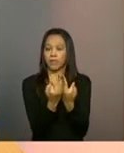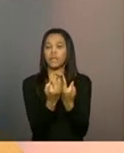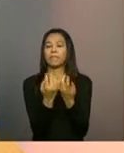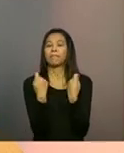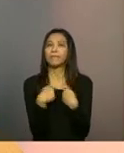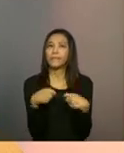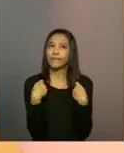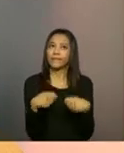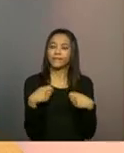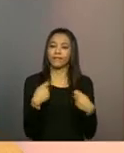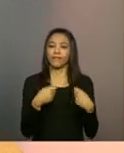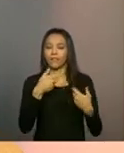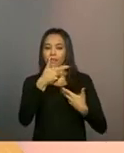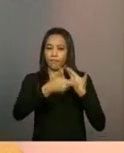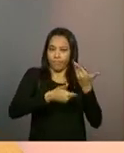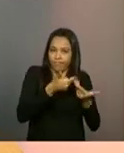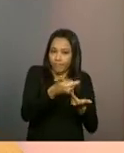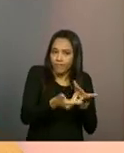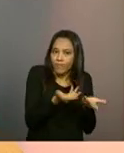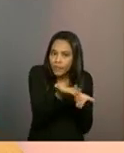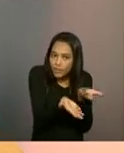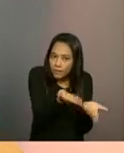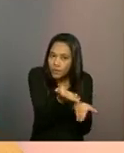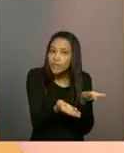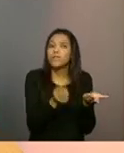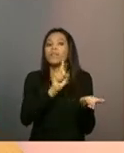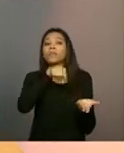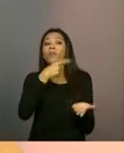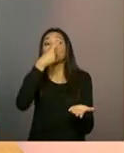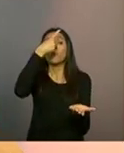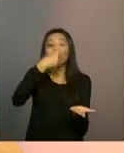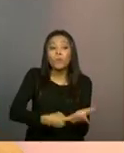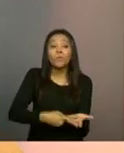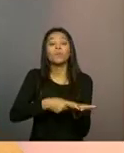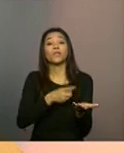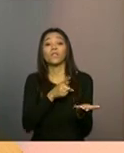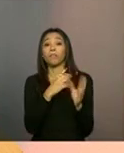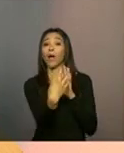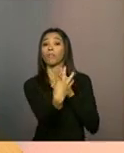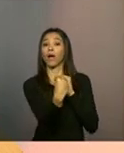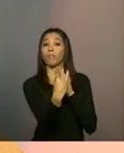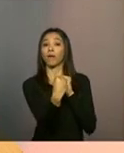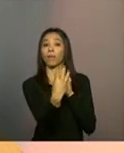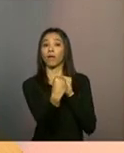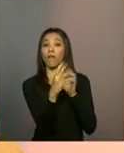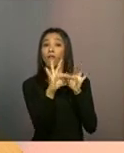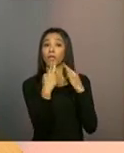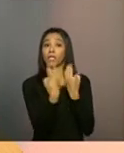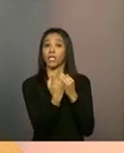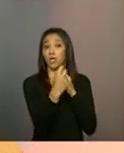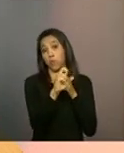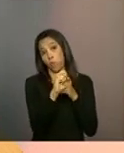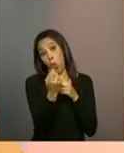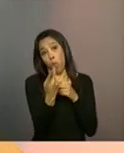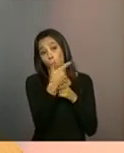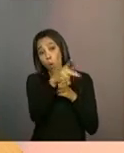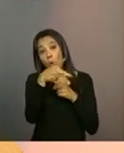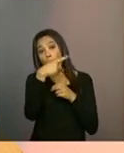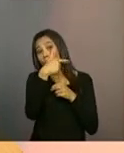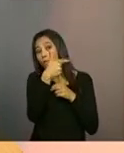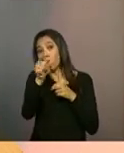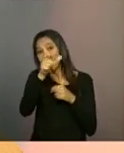específico, aí depois da acolhida já é marcada essa ação particularizada para conversar com a família ou com algum de seus membros, né?